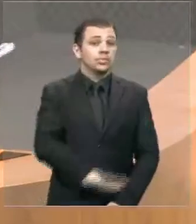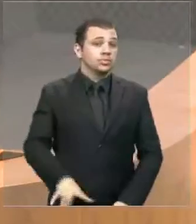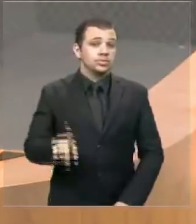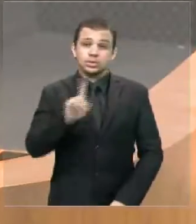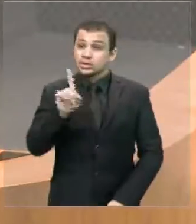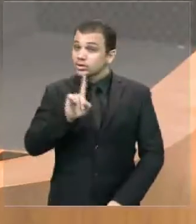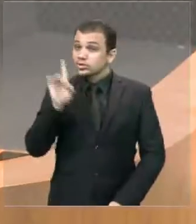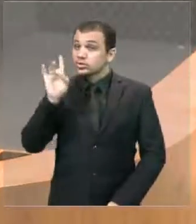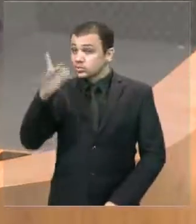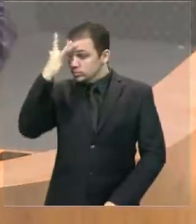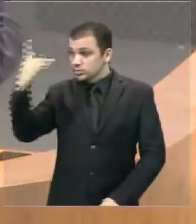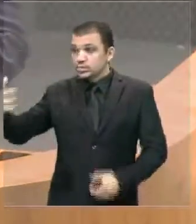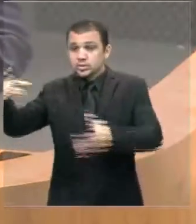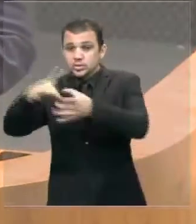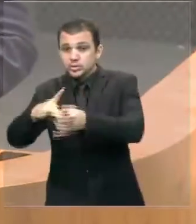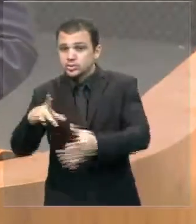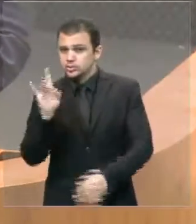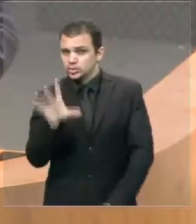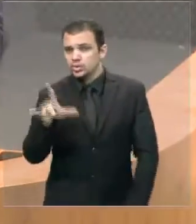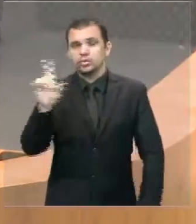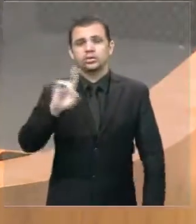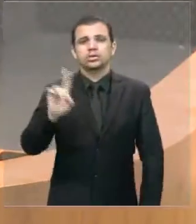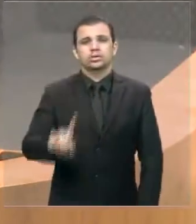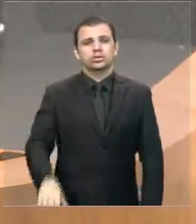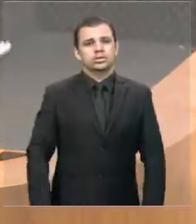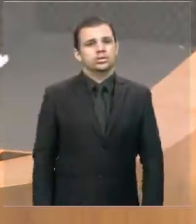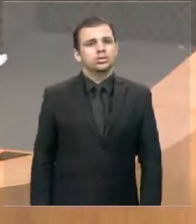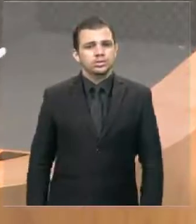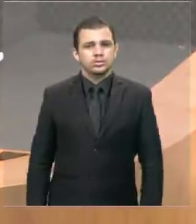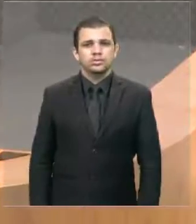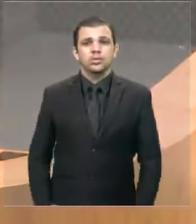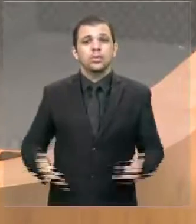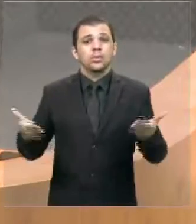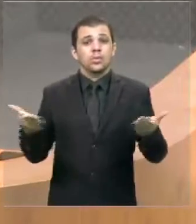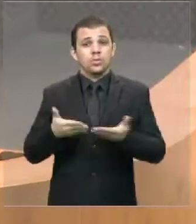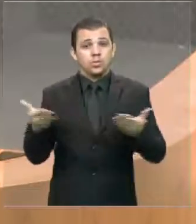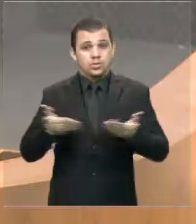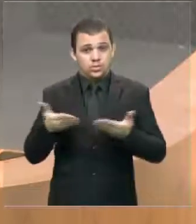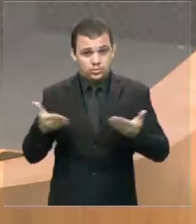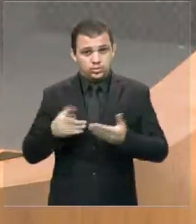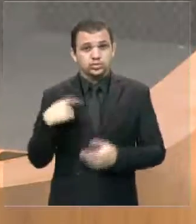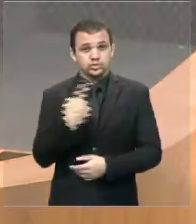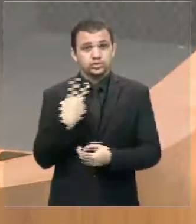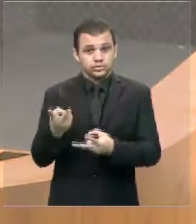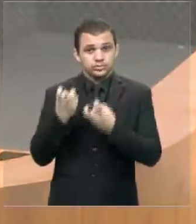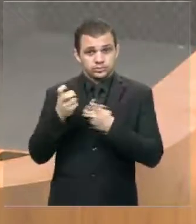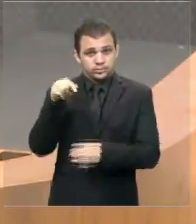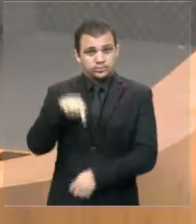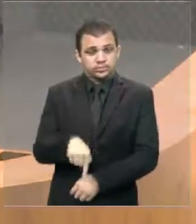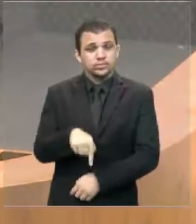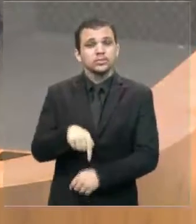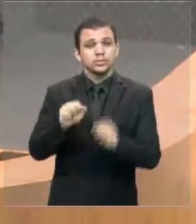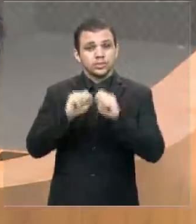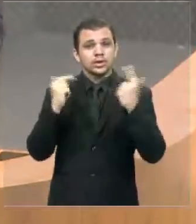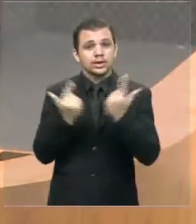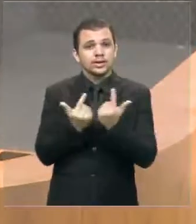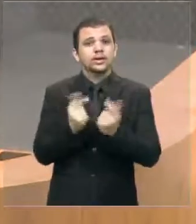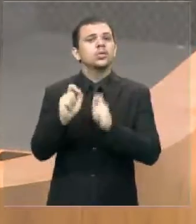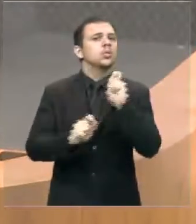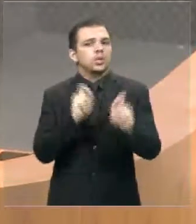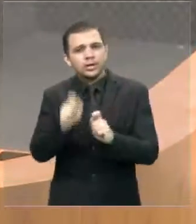Hoje, estamos vendo aqui um recado